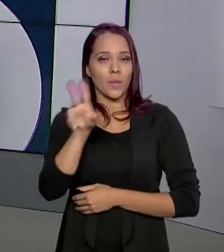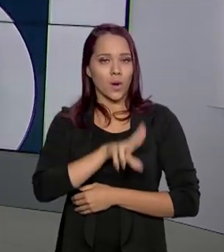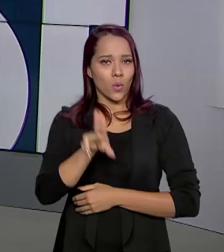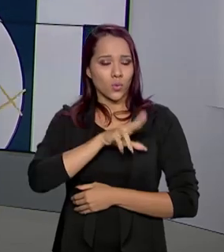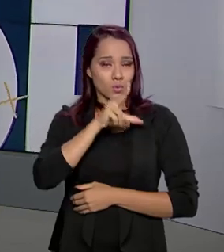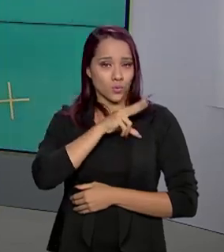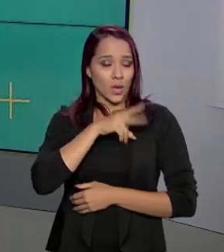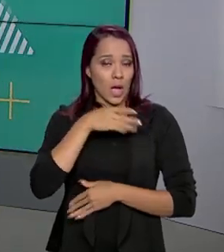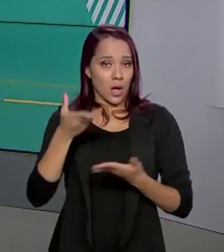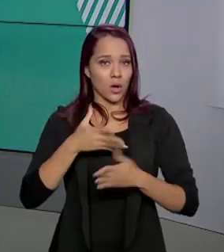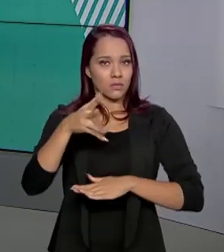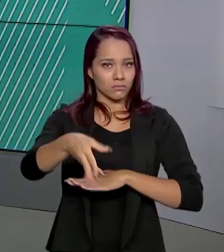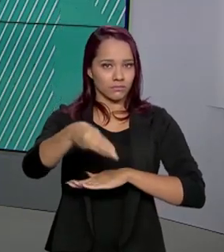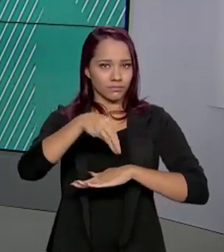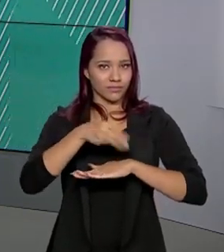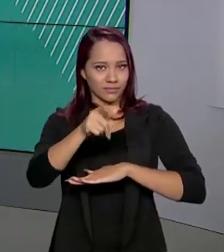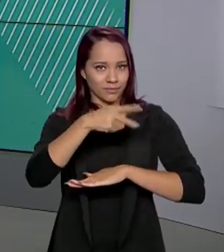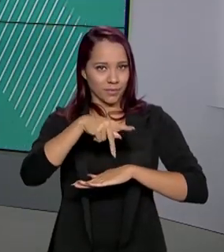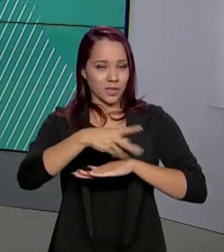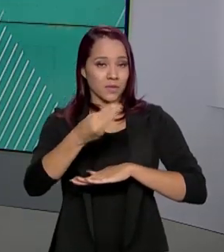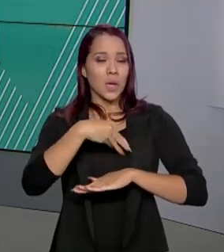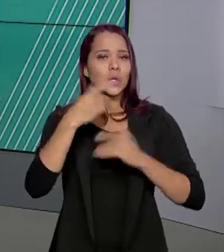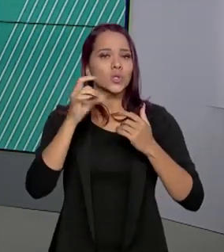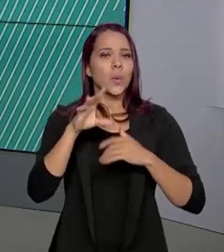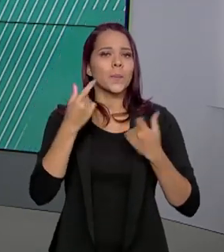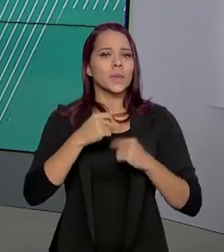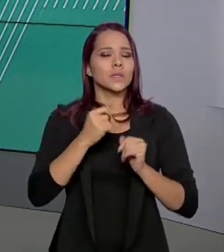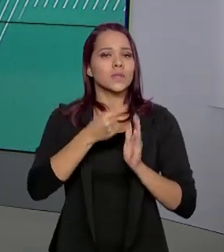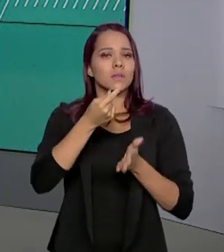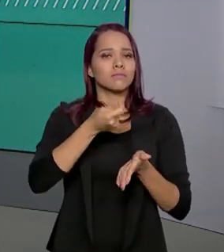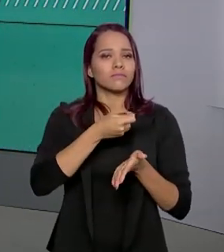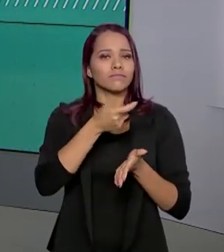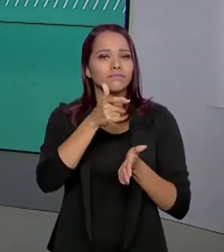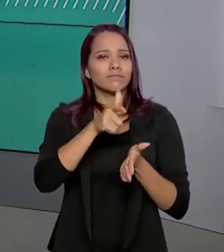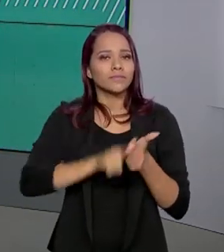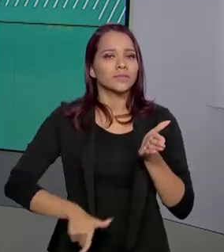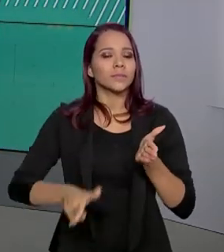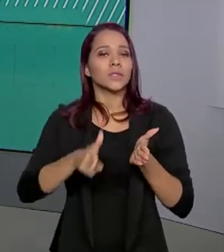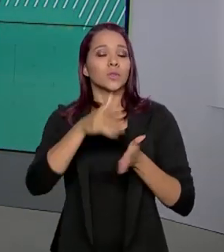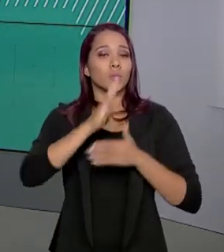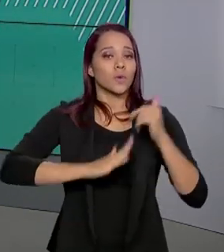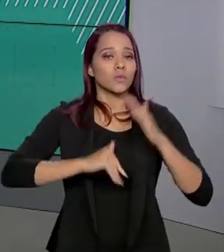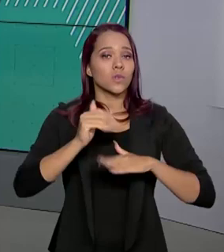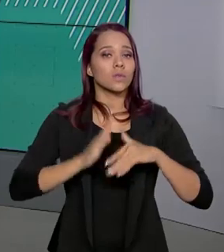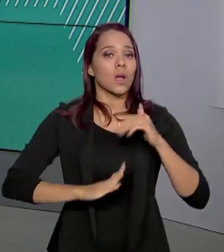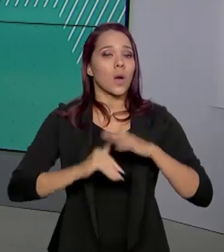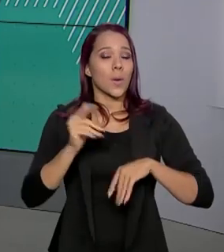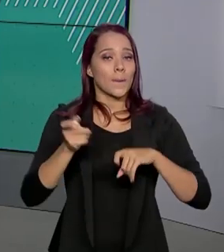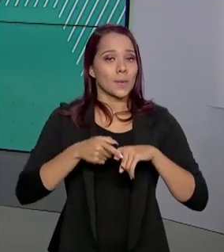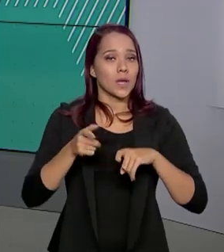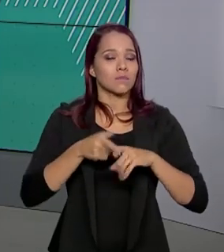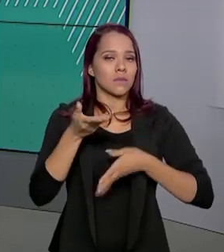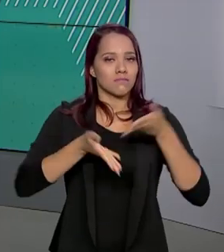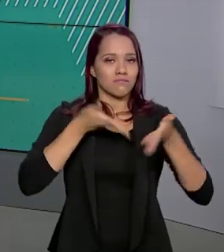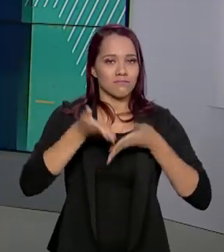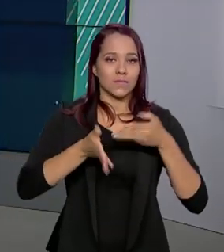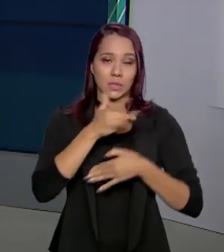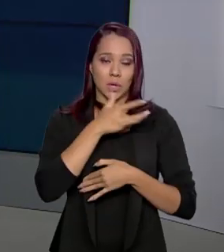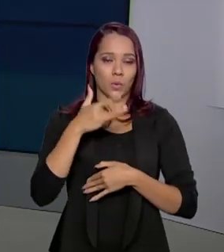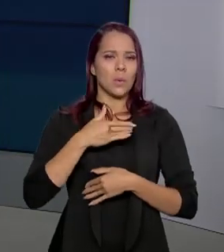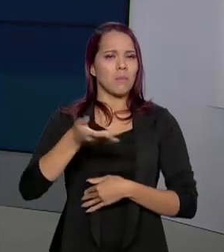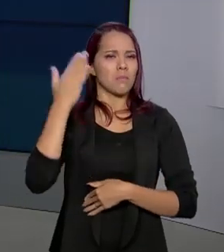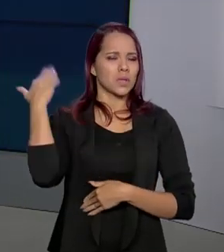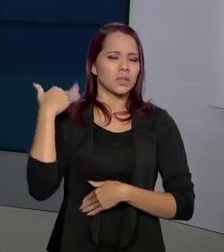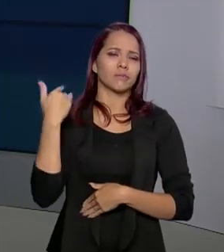para importar o produto, será necessário apenas a prescrição de profissional legalmente habilitado para tratamento de saúde. Antes,